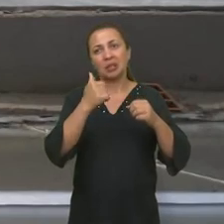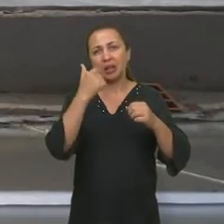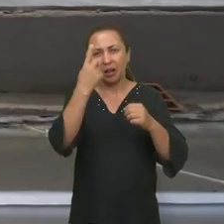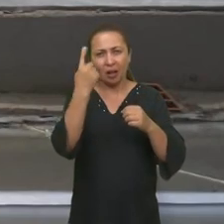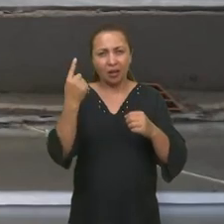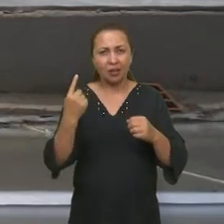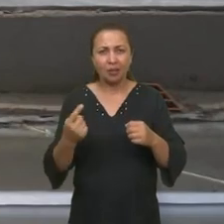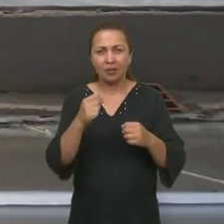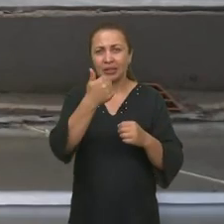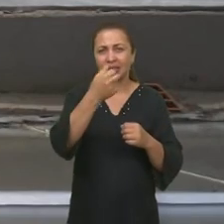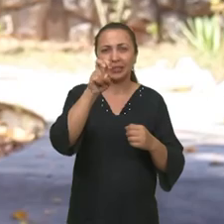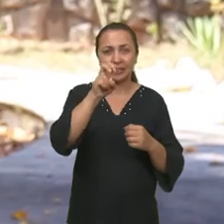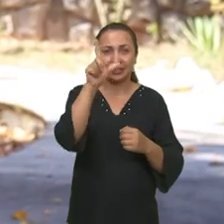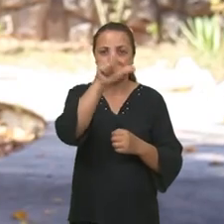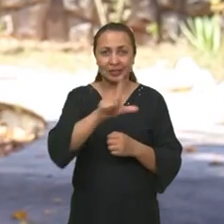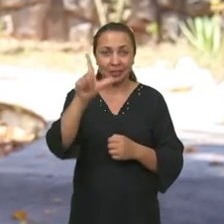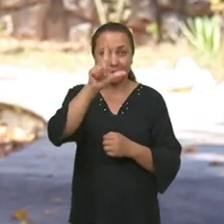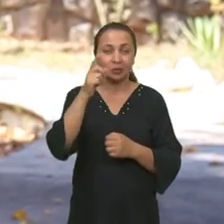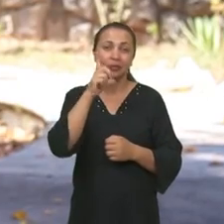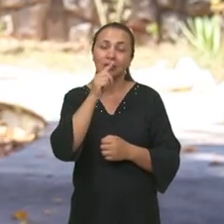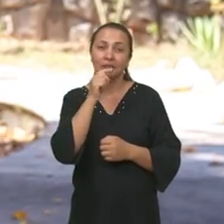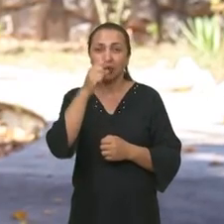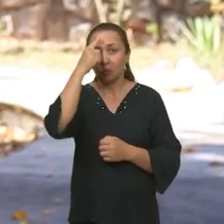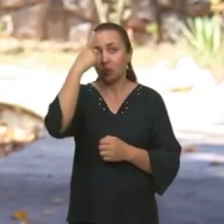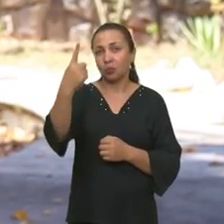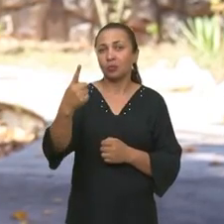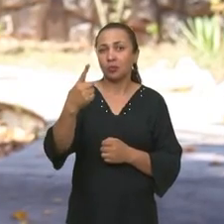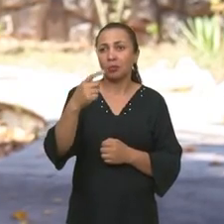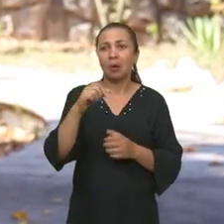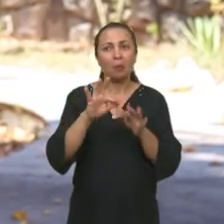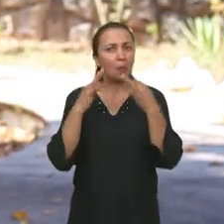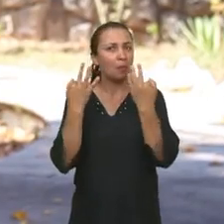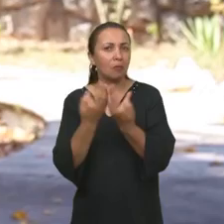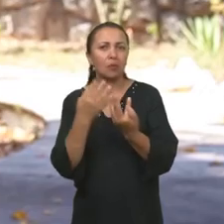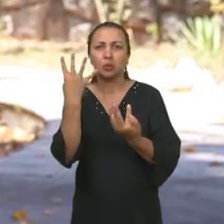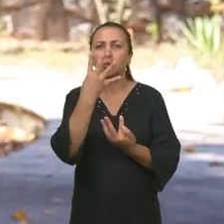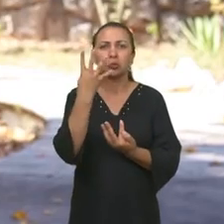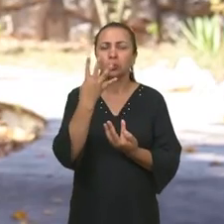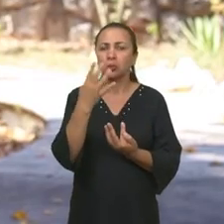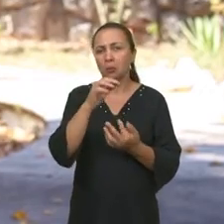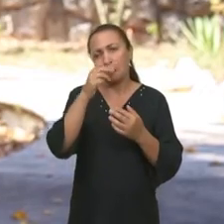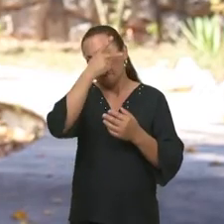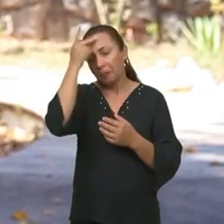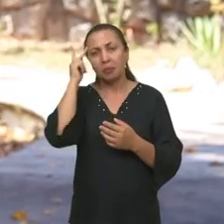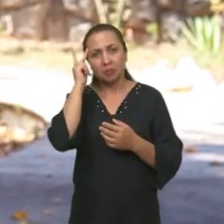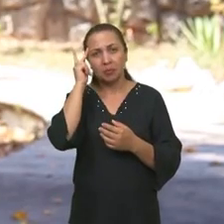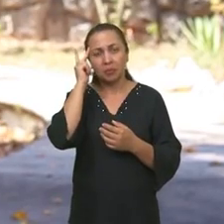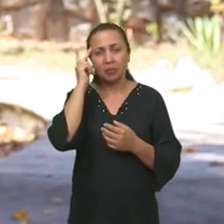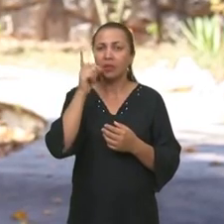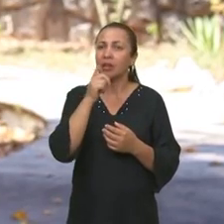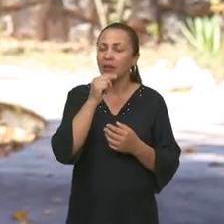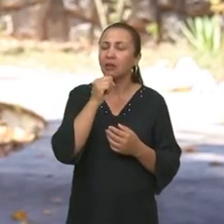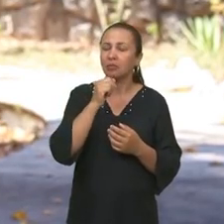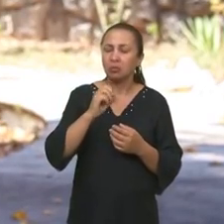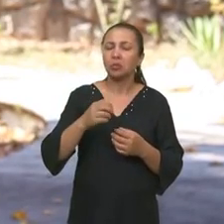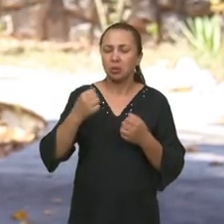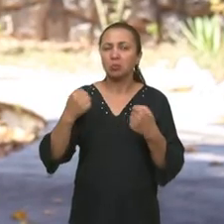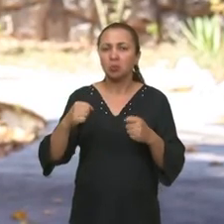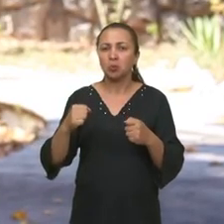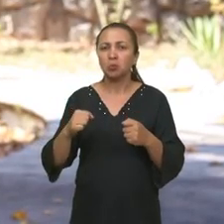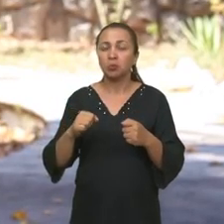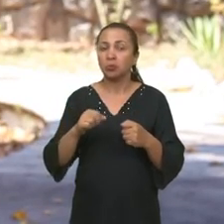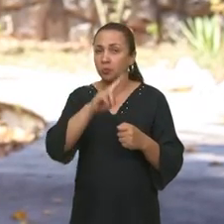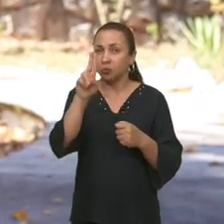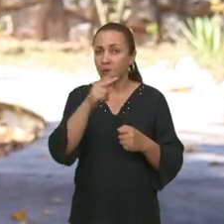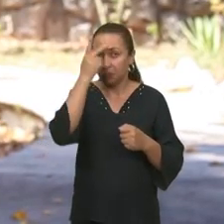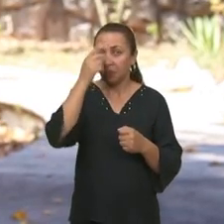15 litros de água por dia. Para uma família de quatro pessoas, que é a nossa média, né, essa água dá para beber